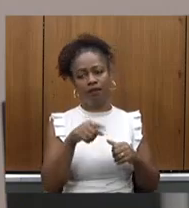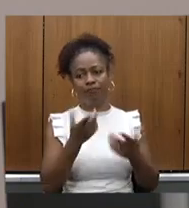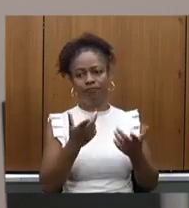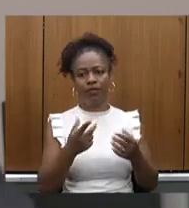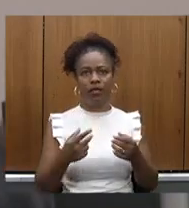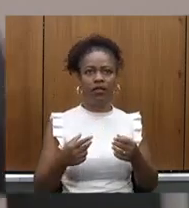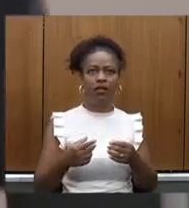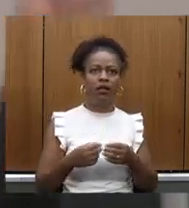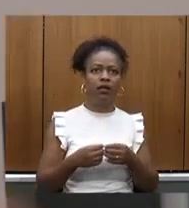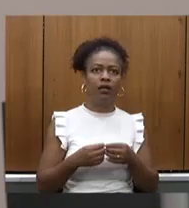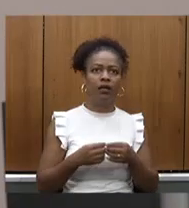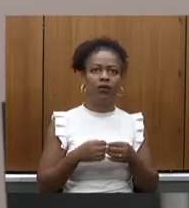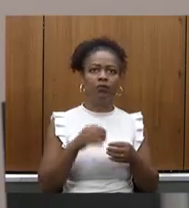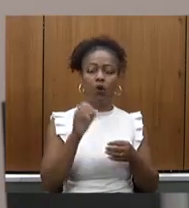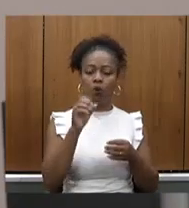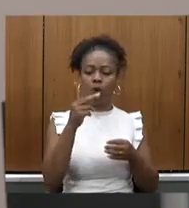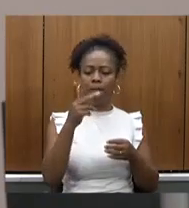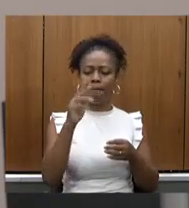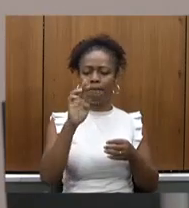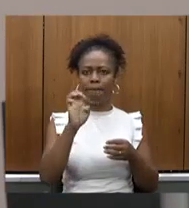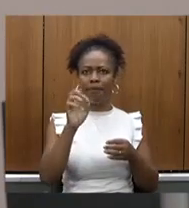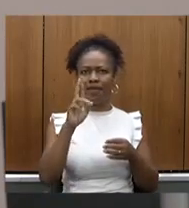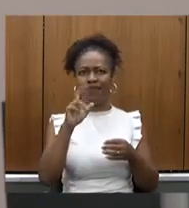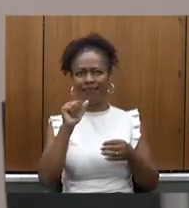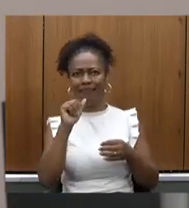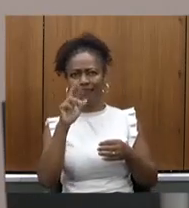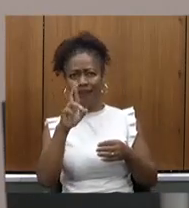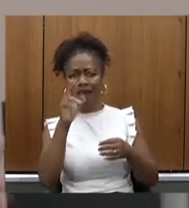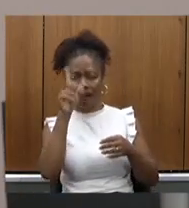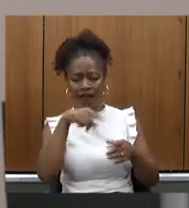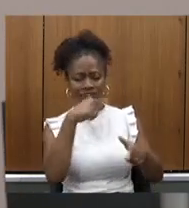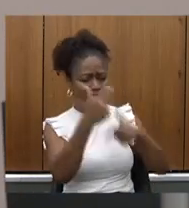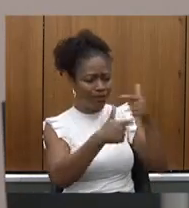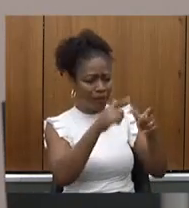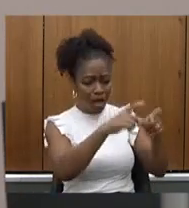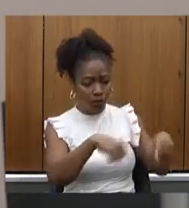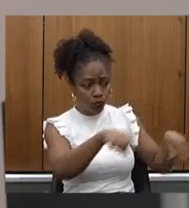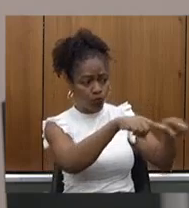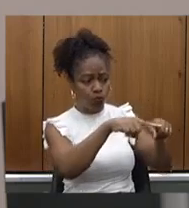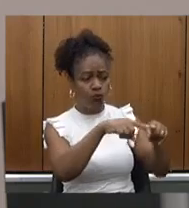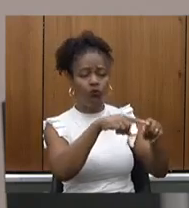a palavra operação geral em grande parte ali com esses problemas sabemos que a